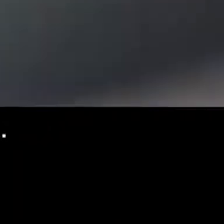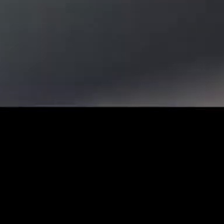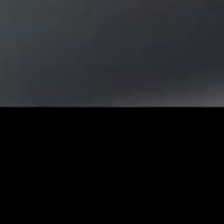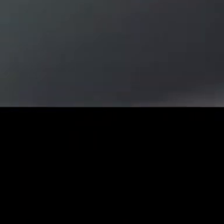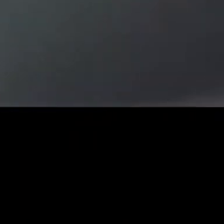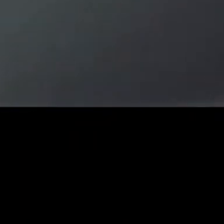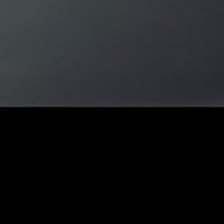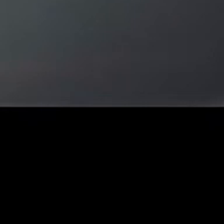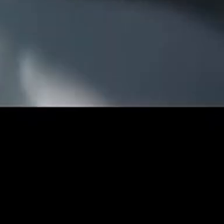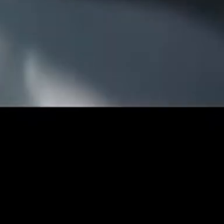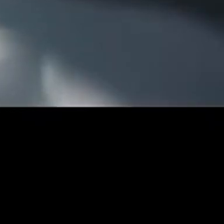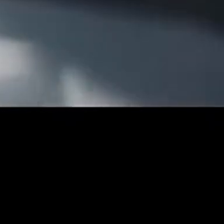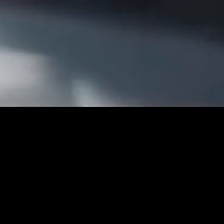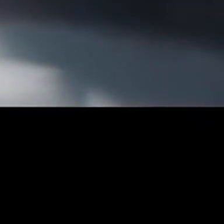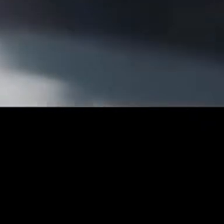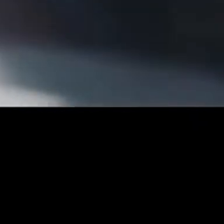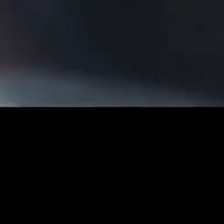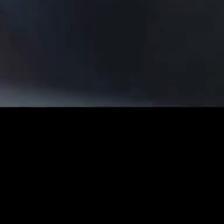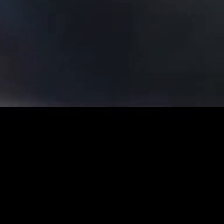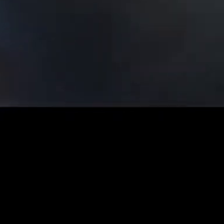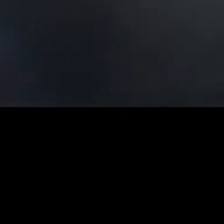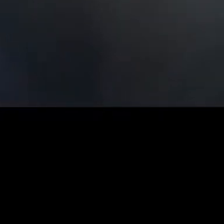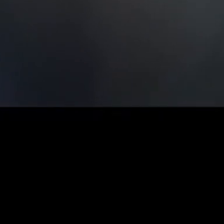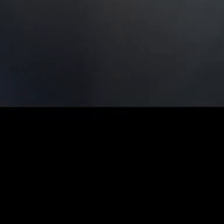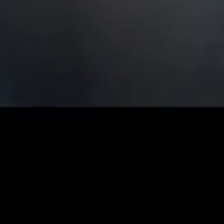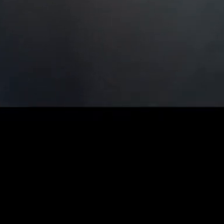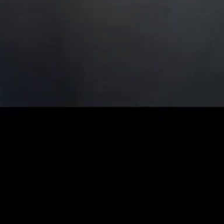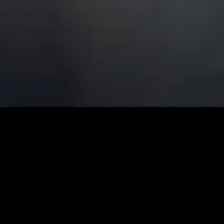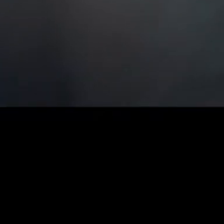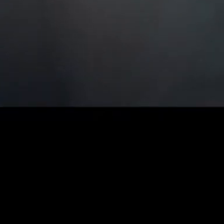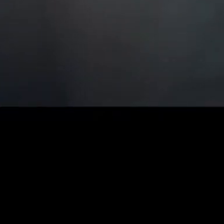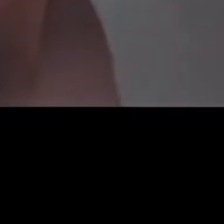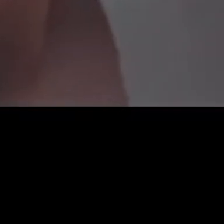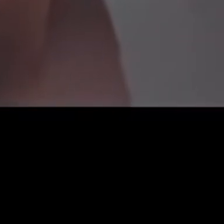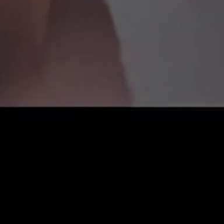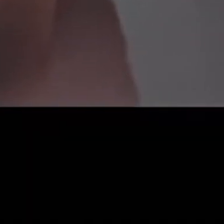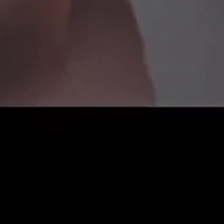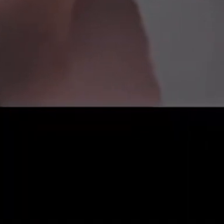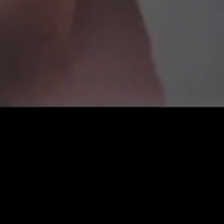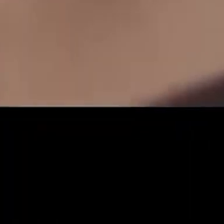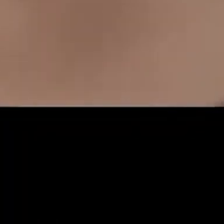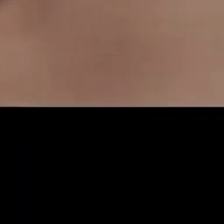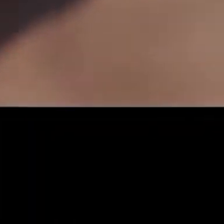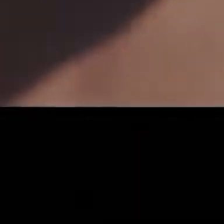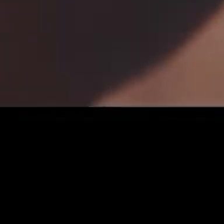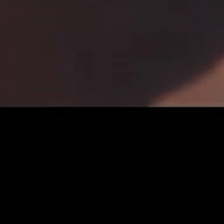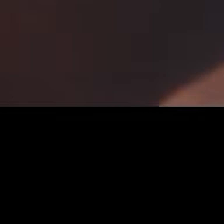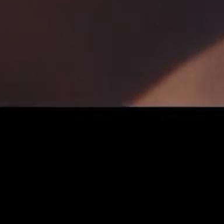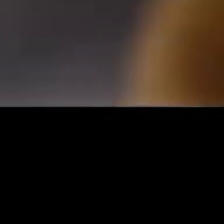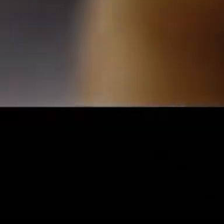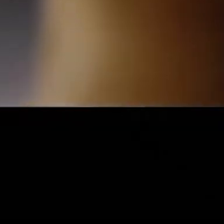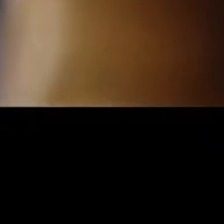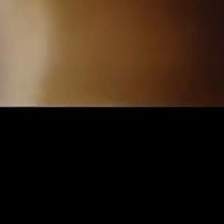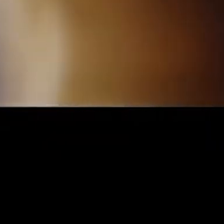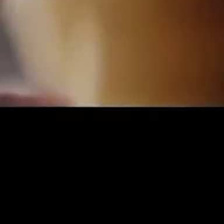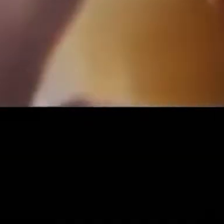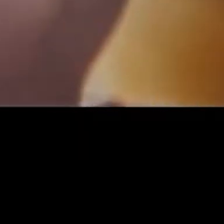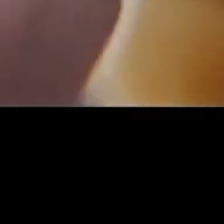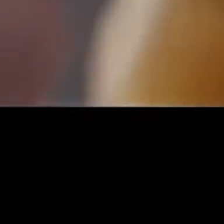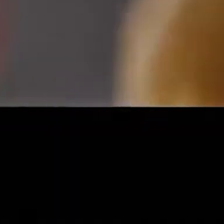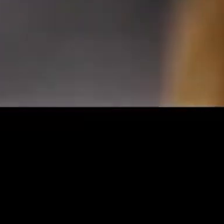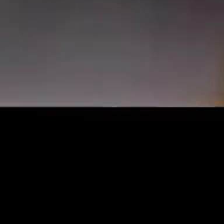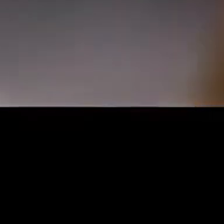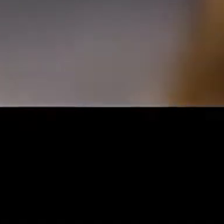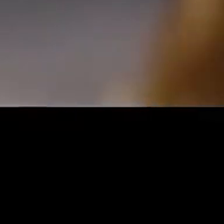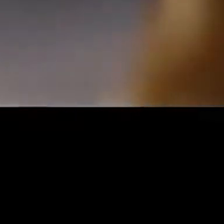filha. Foi lindo. Pintei o quarto dela exatamente como imaginei. Antes de você, eu tinha